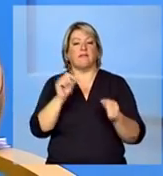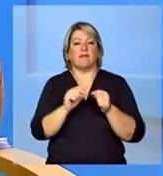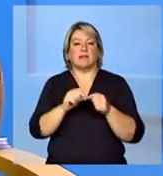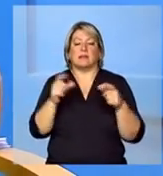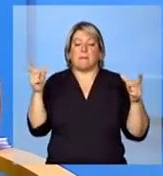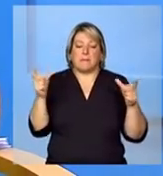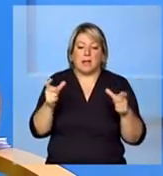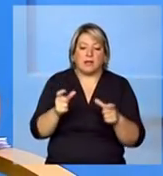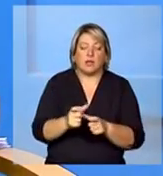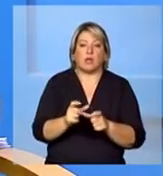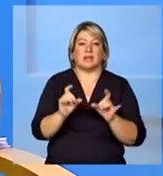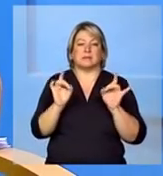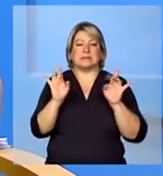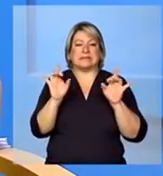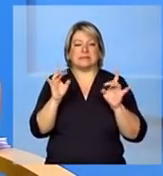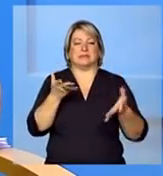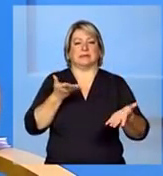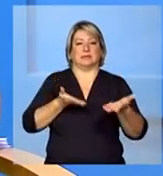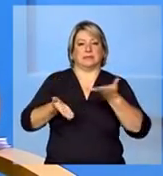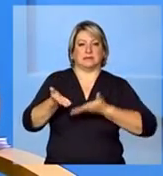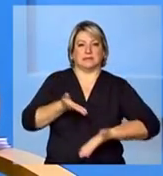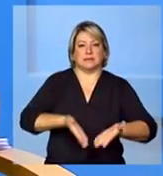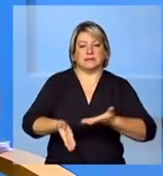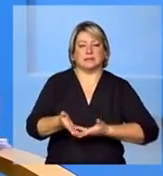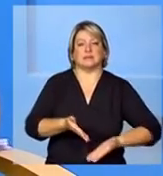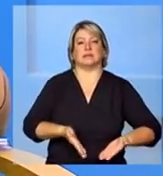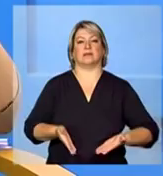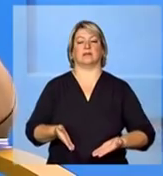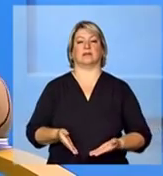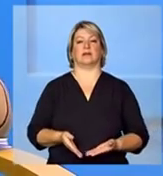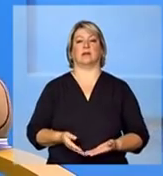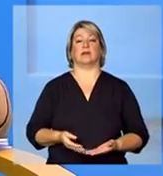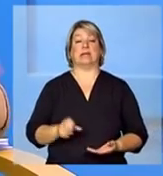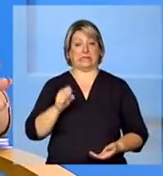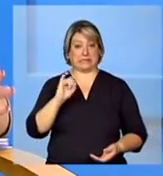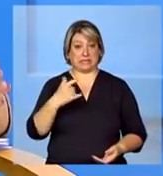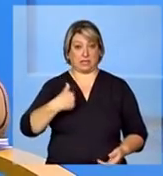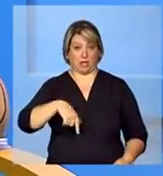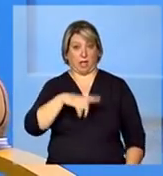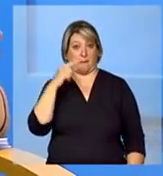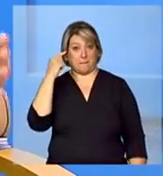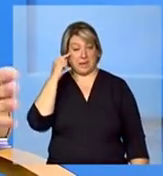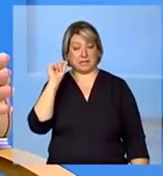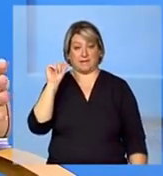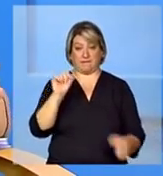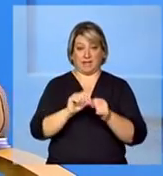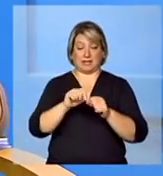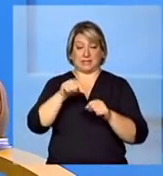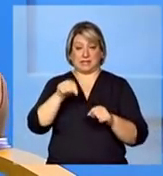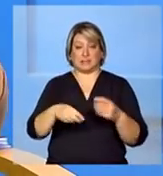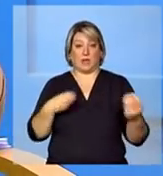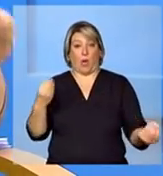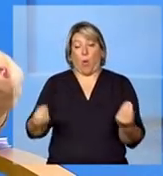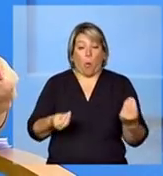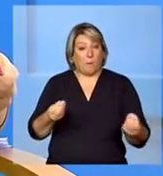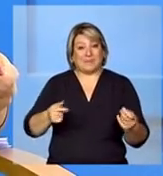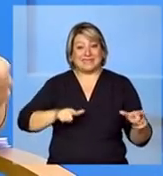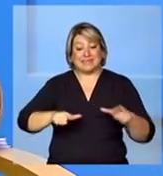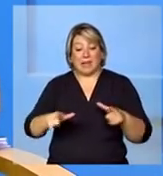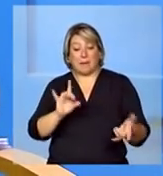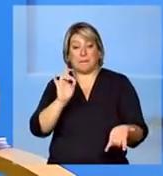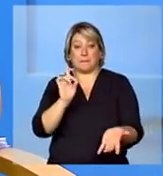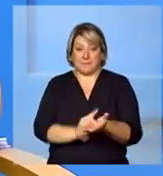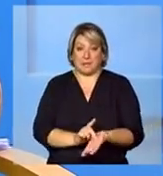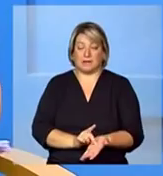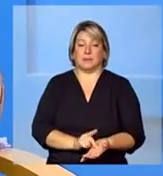com maior assistência com cuidado todo especial se a gente pensar isso em termos de gestão em termos práticos